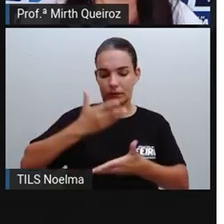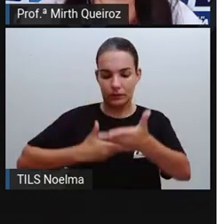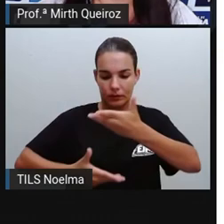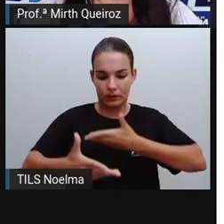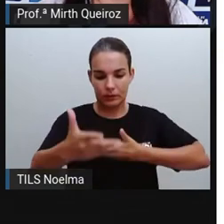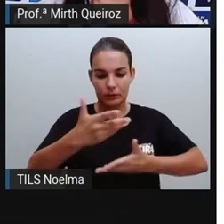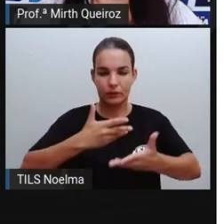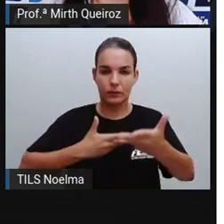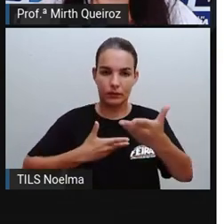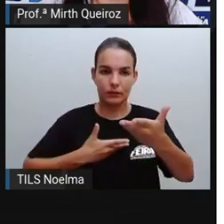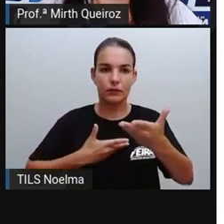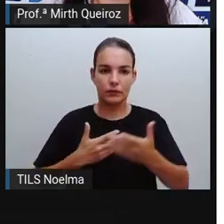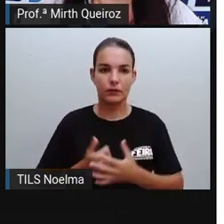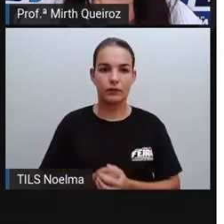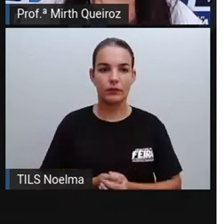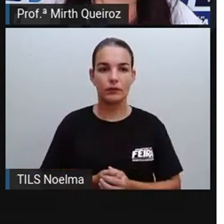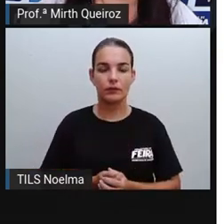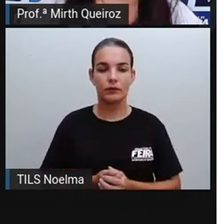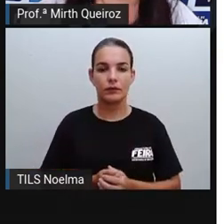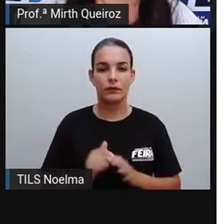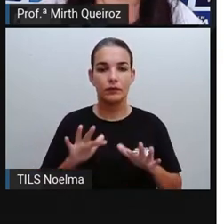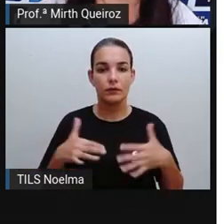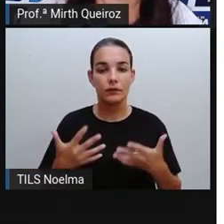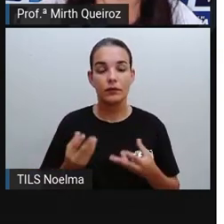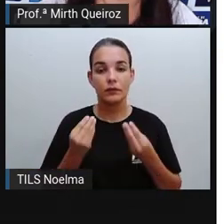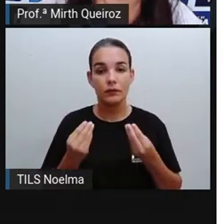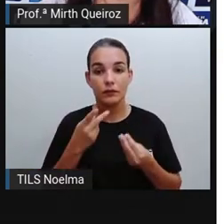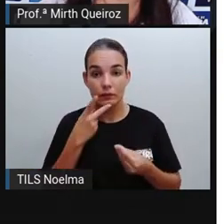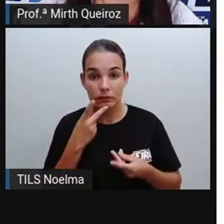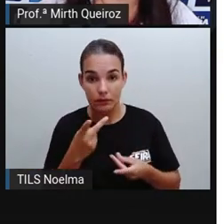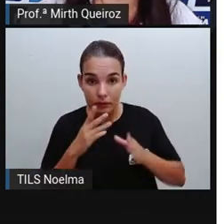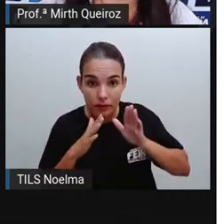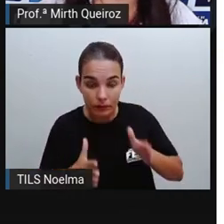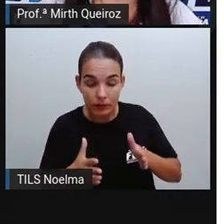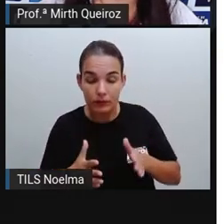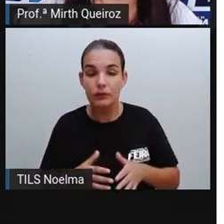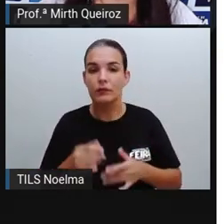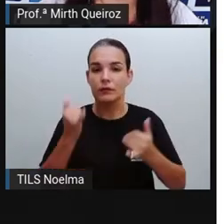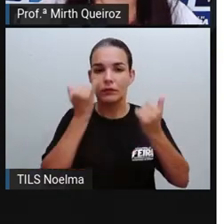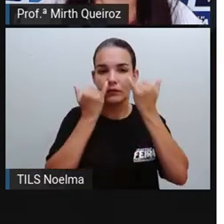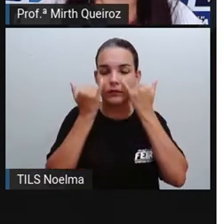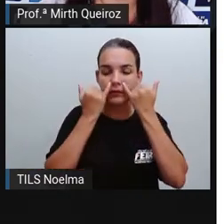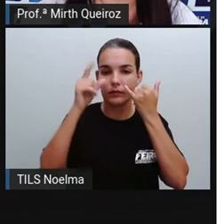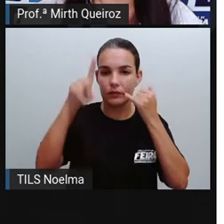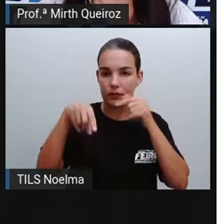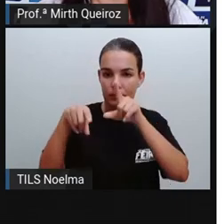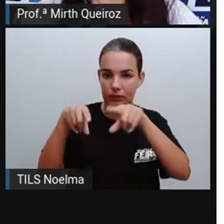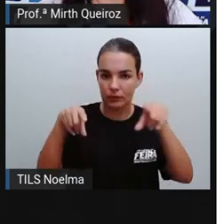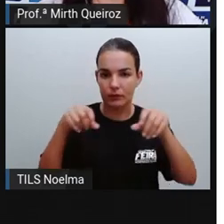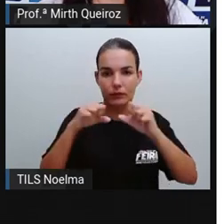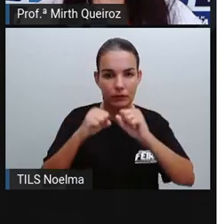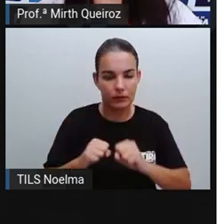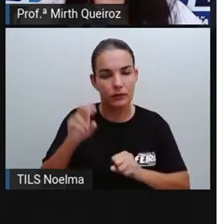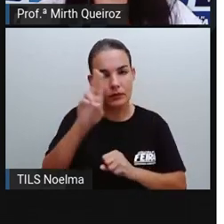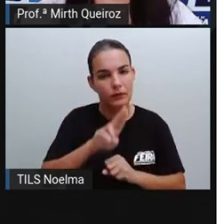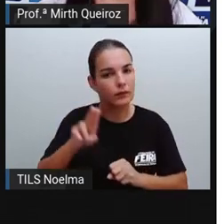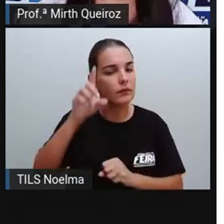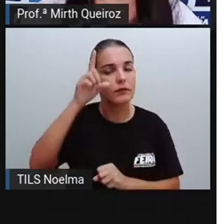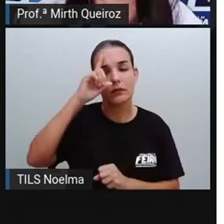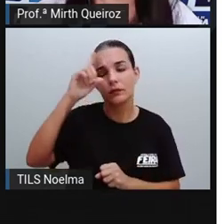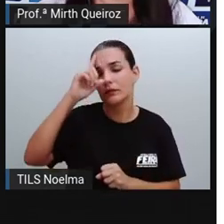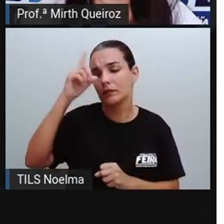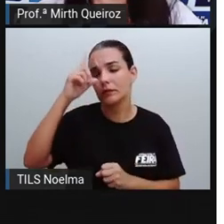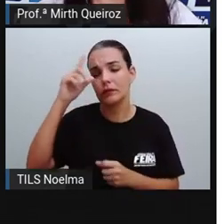a esse conteúdo. E como eu disse para vocês, o infográfico, ele pode ser utilizado no seu dia a dia,